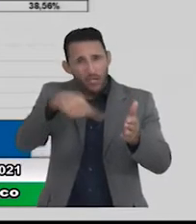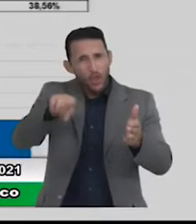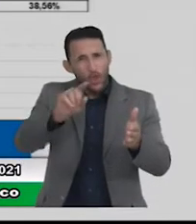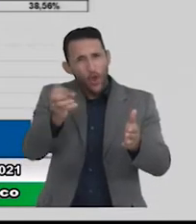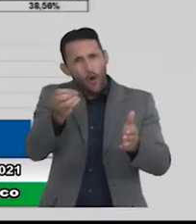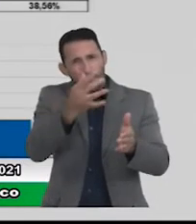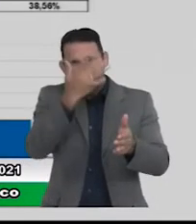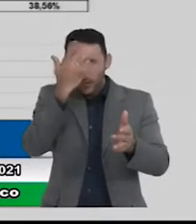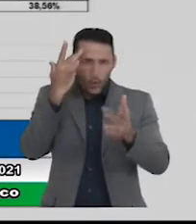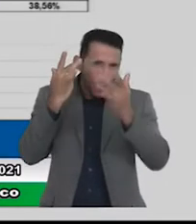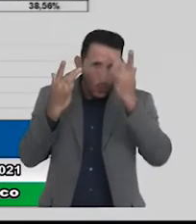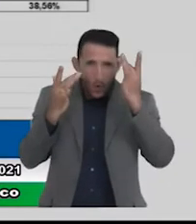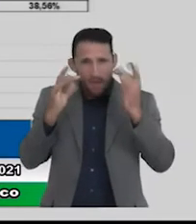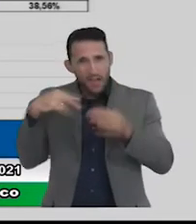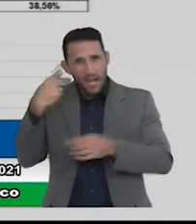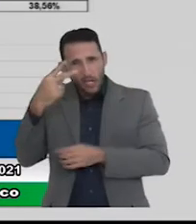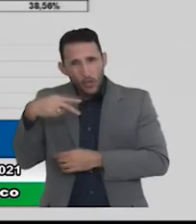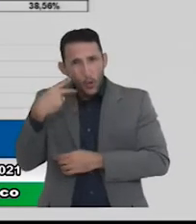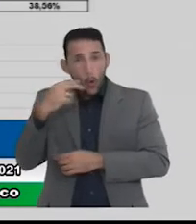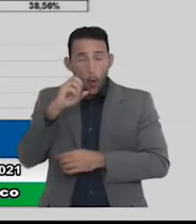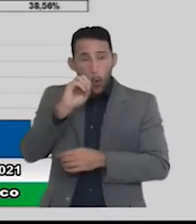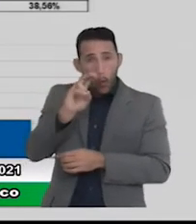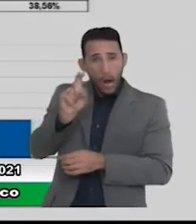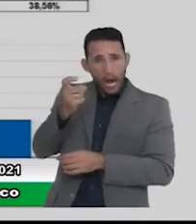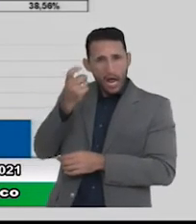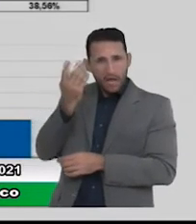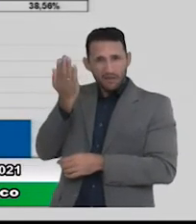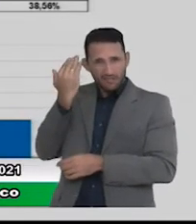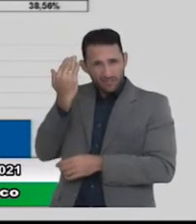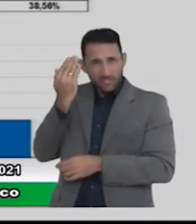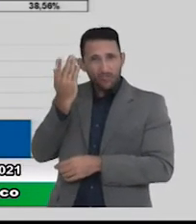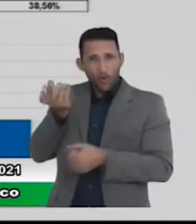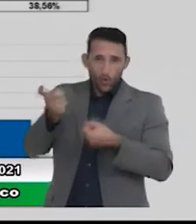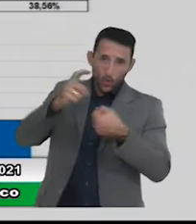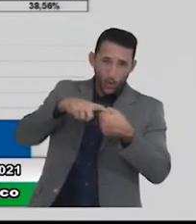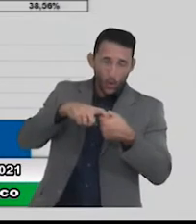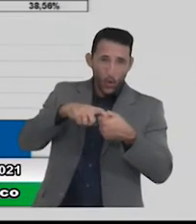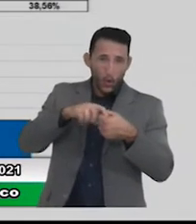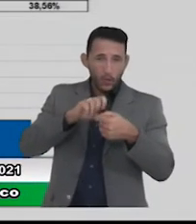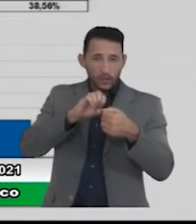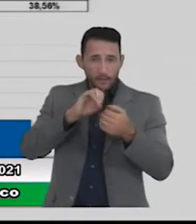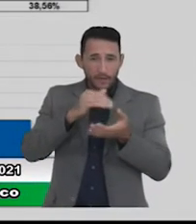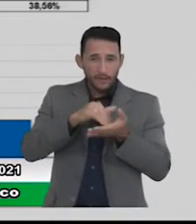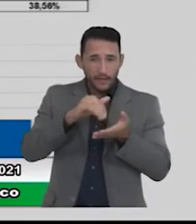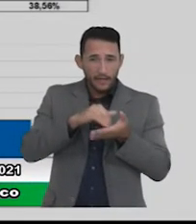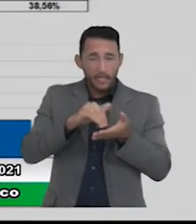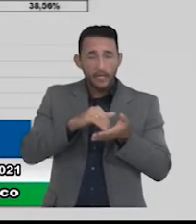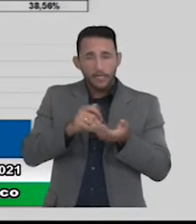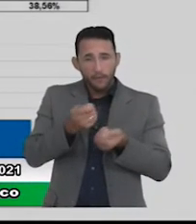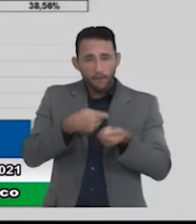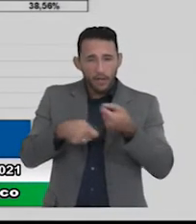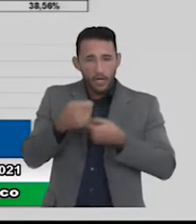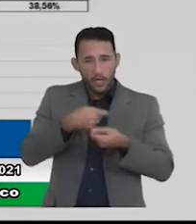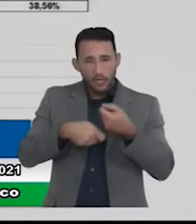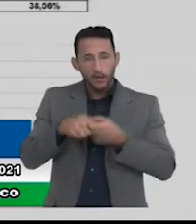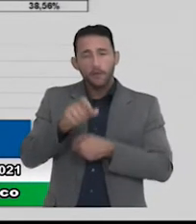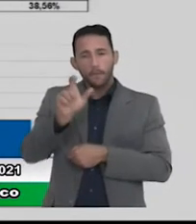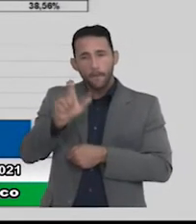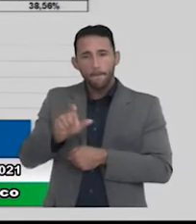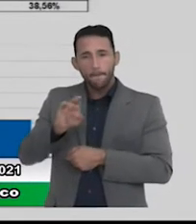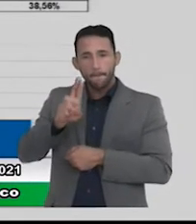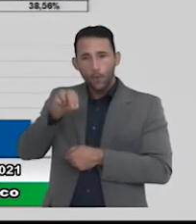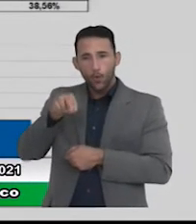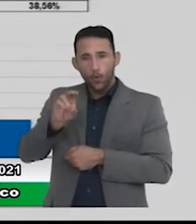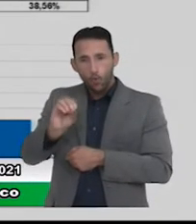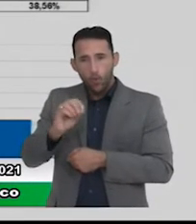agora para a legislatura às vezes de apoio estão retornando então a Secretaria de Finanças na figura do Bruno na minha figura